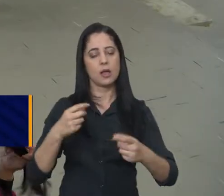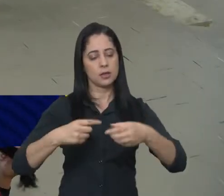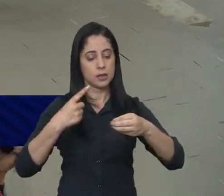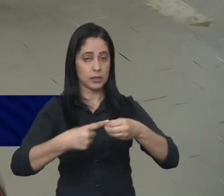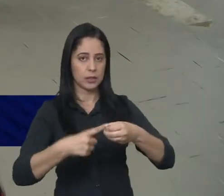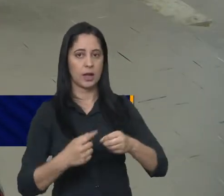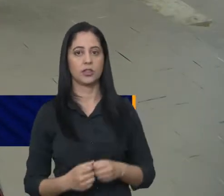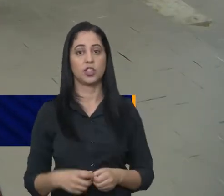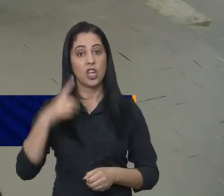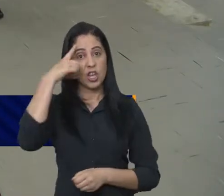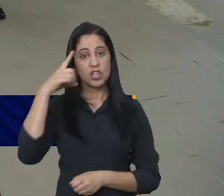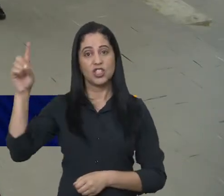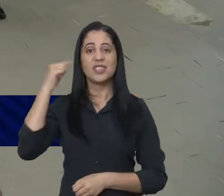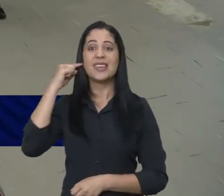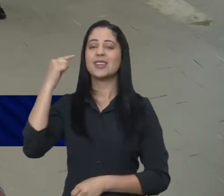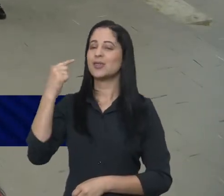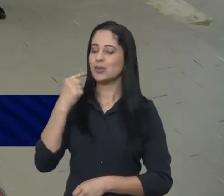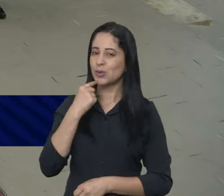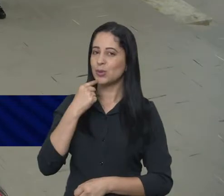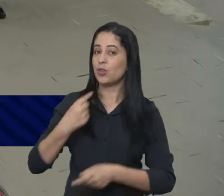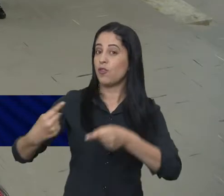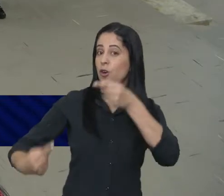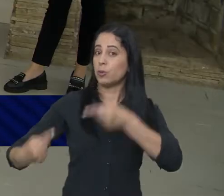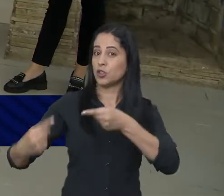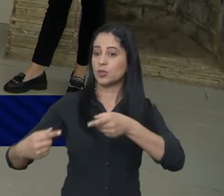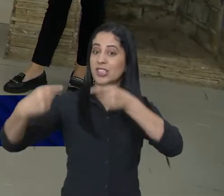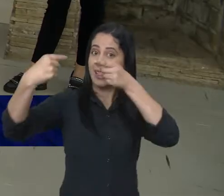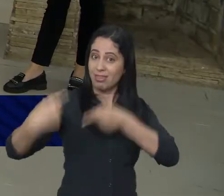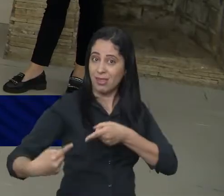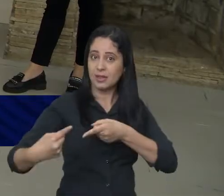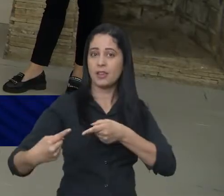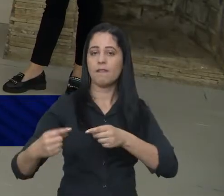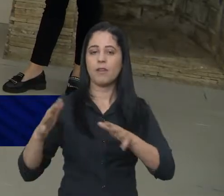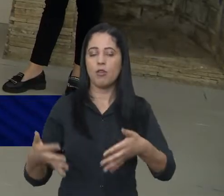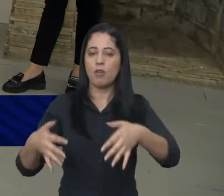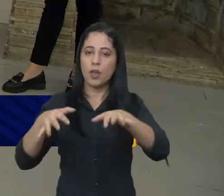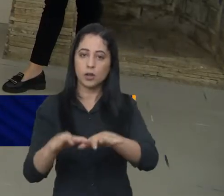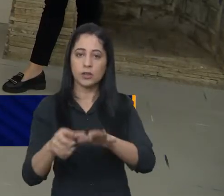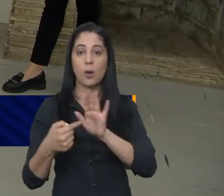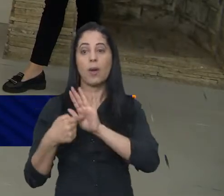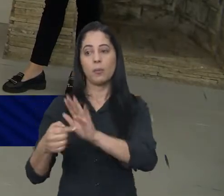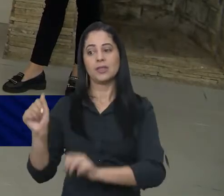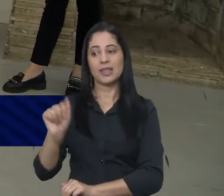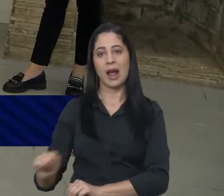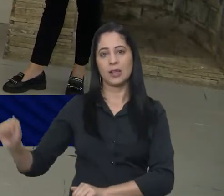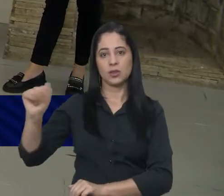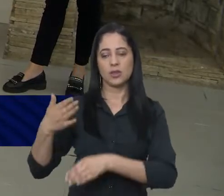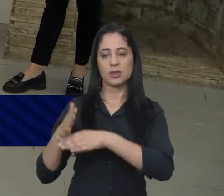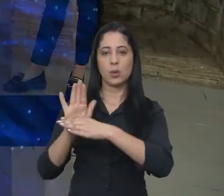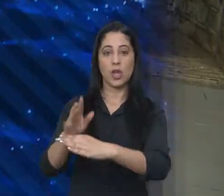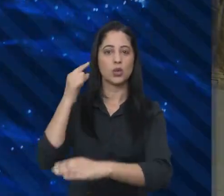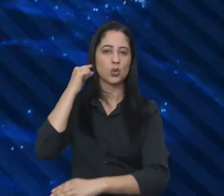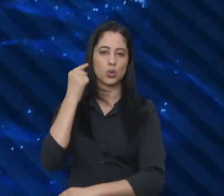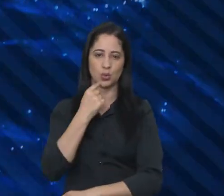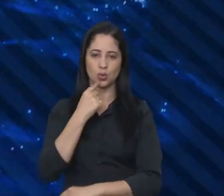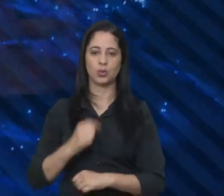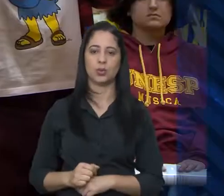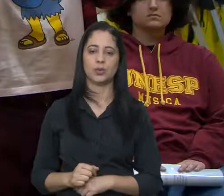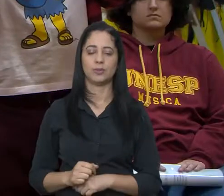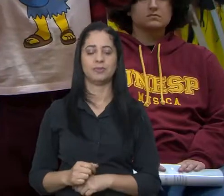surdo, vamos discutir os desafios da inclusão e mostrar o trabalho de entidades que atuam em prol da causa.